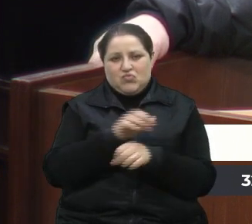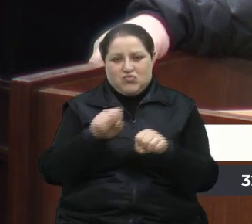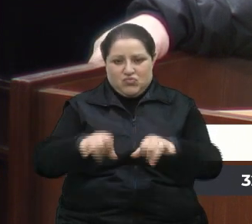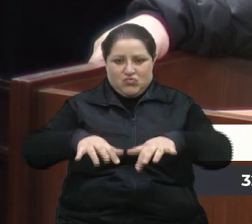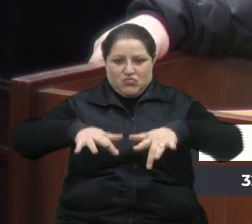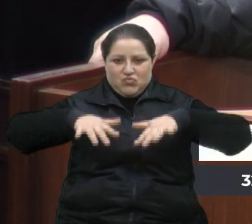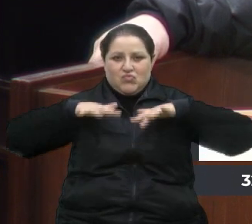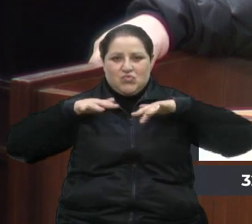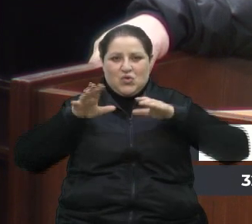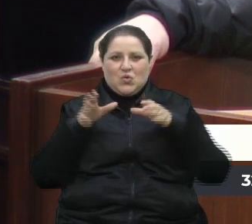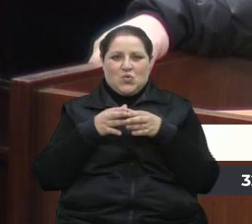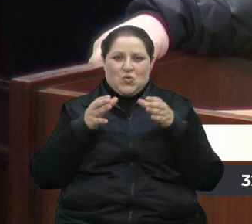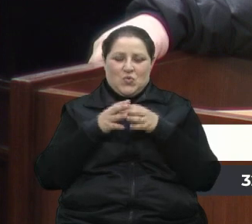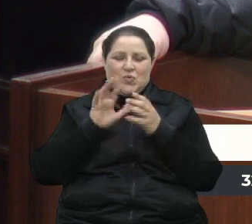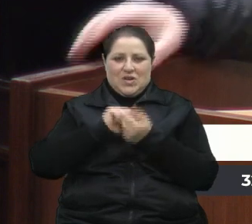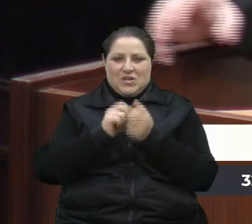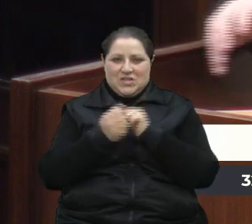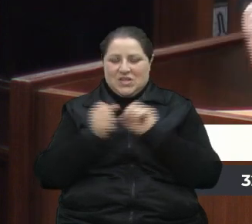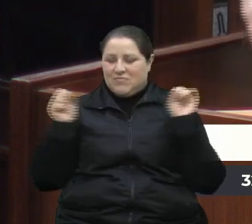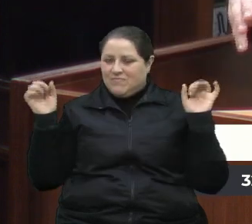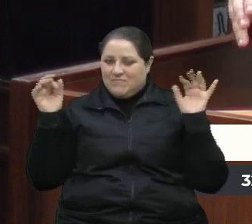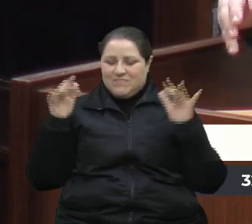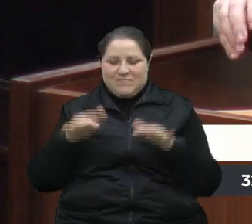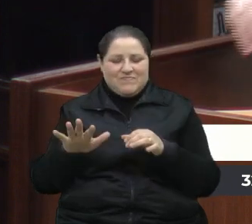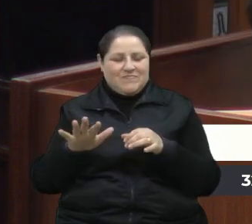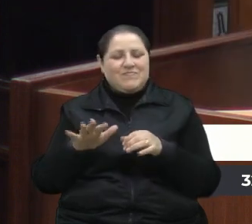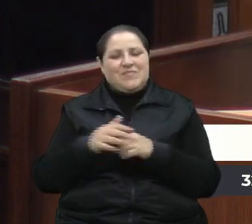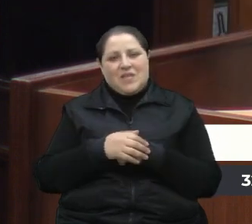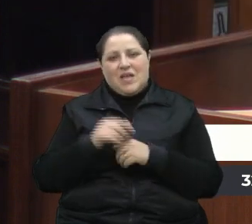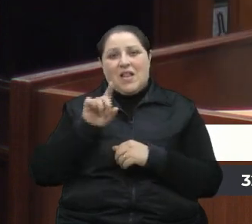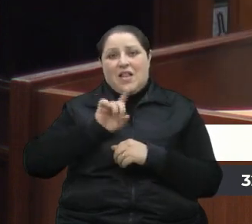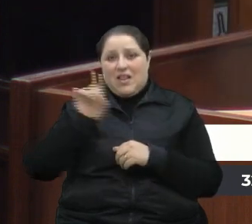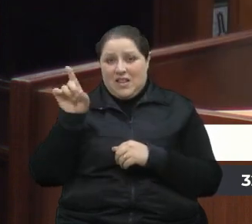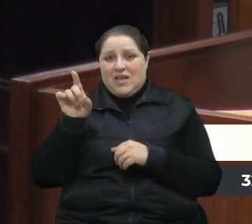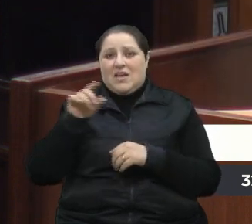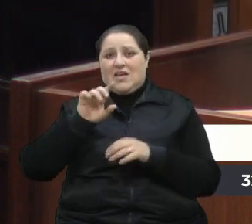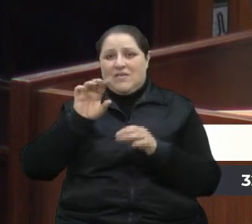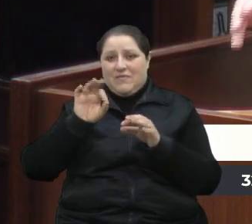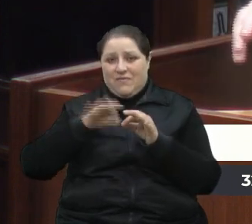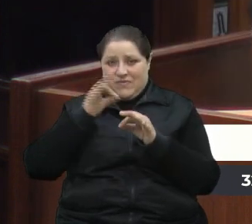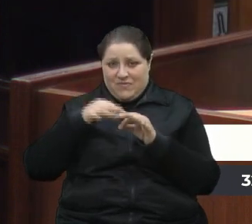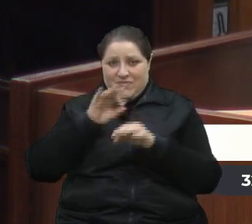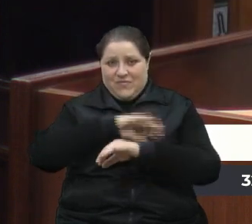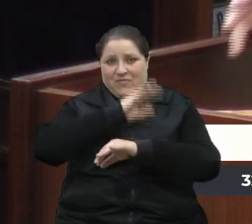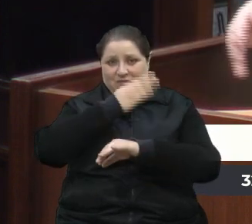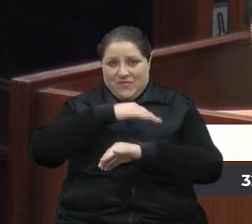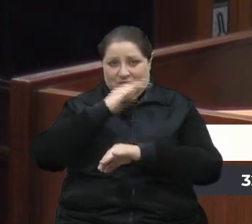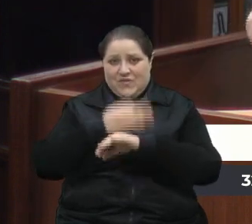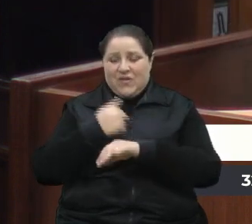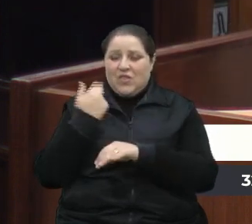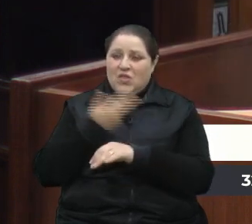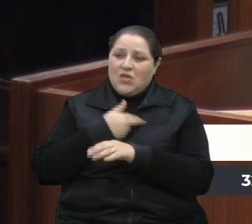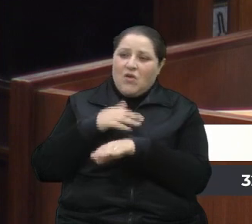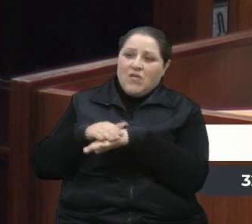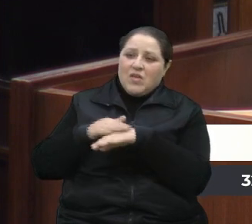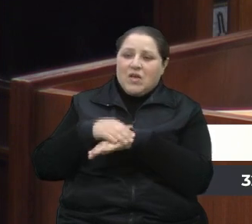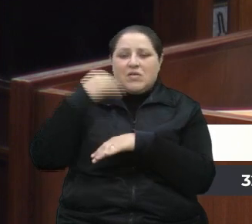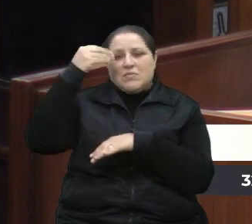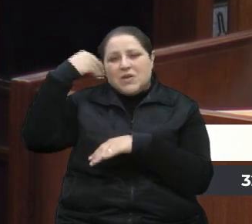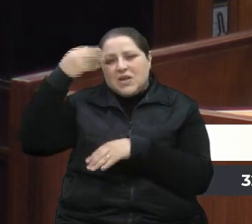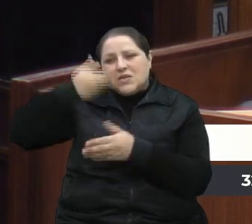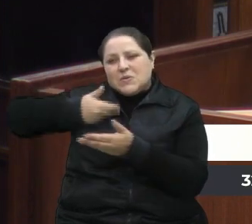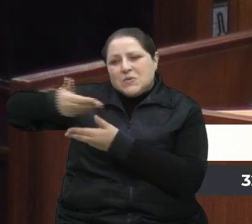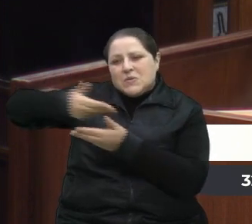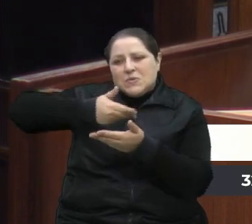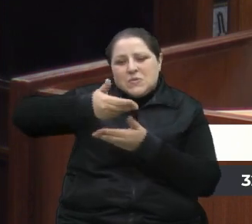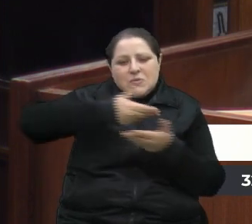pessoal do artesanato caxiense, que nós debatimos lá em cima o quanto essas experiências, essa troca de experiência, aperfeiçoamento